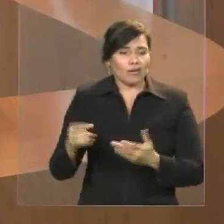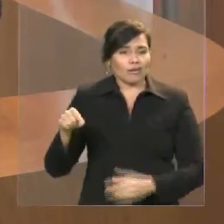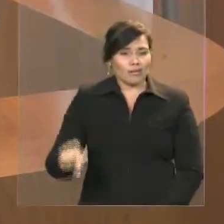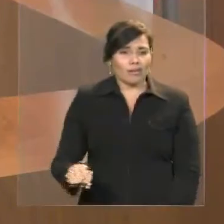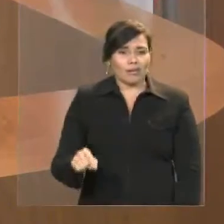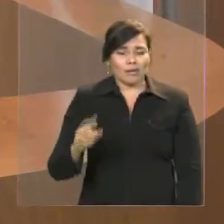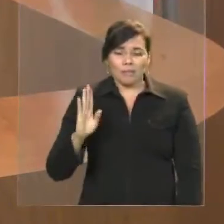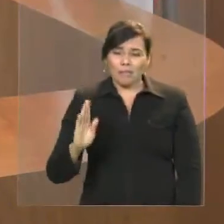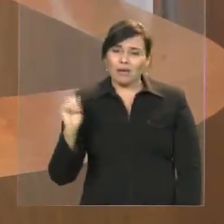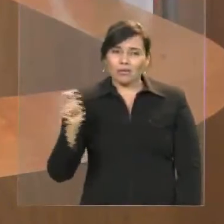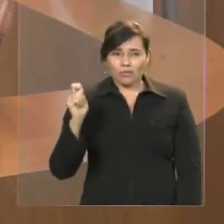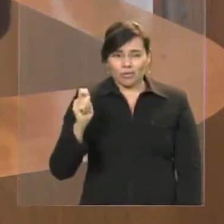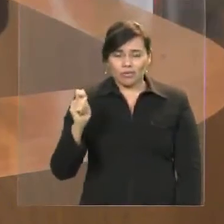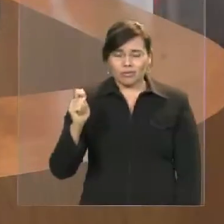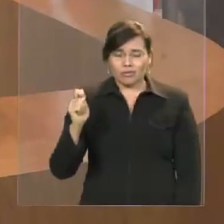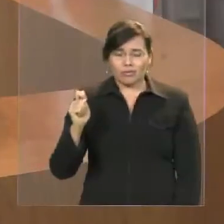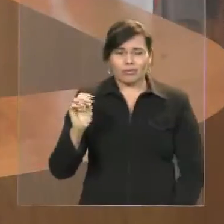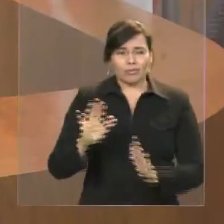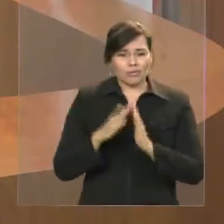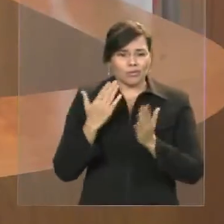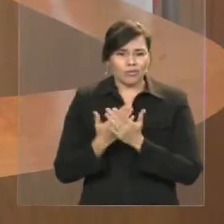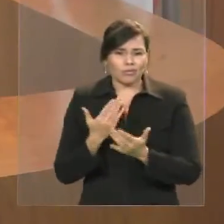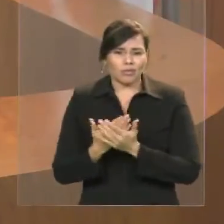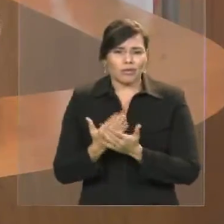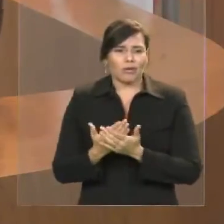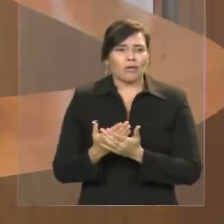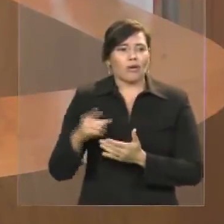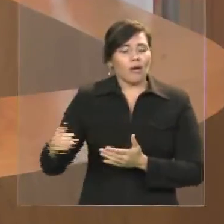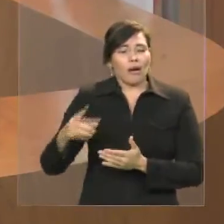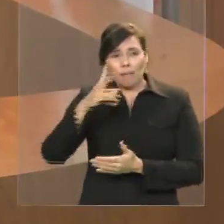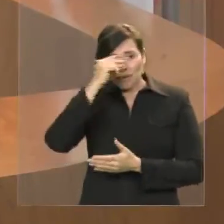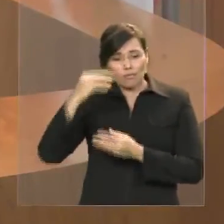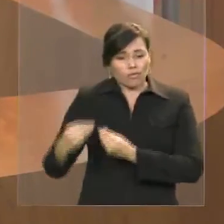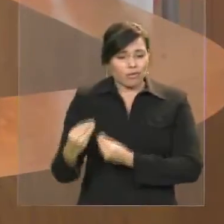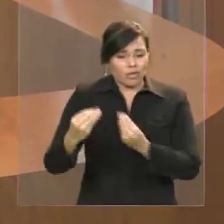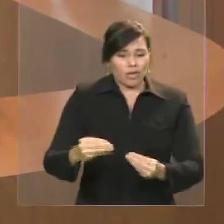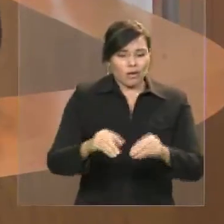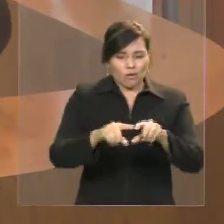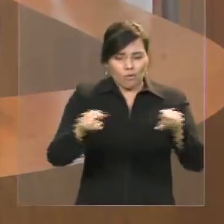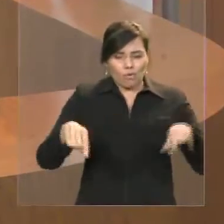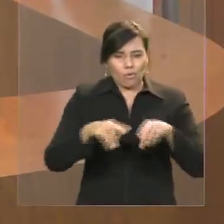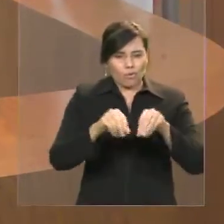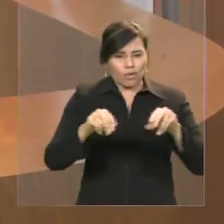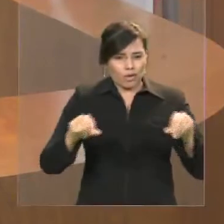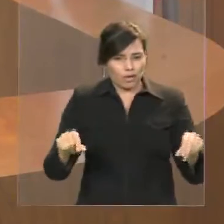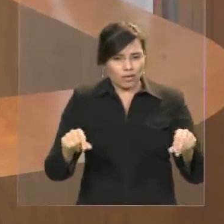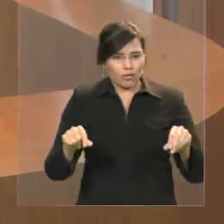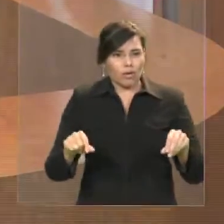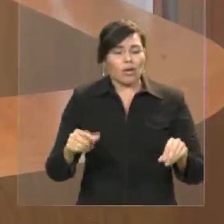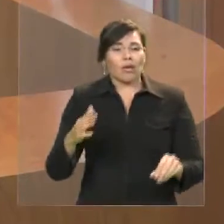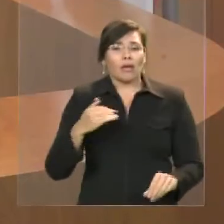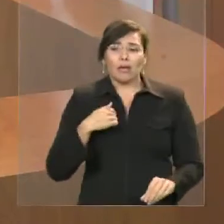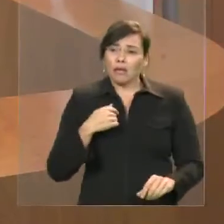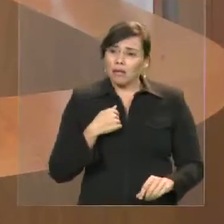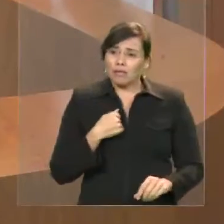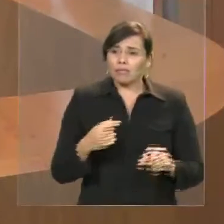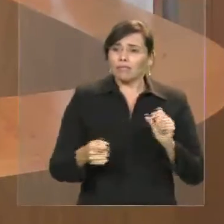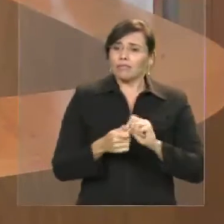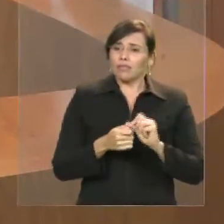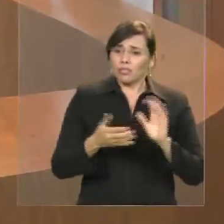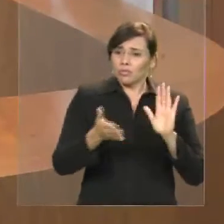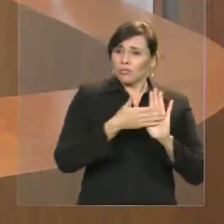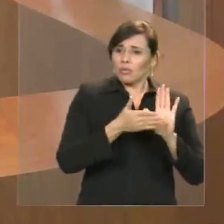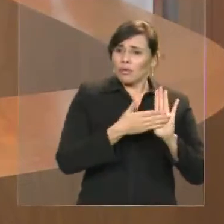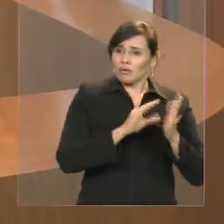o governo do Estado está liberando, com a área doada pelo município e com emenda parlamentar de minha autoria, que vossa excelência inclusive não